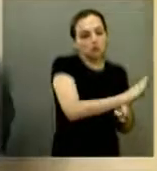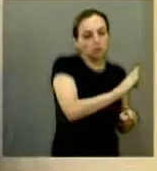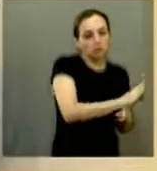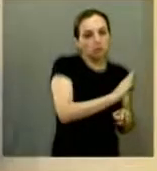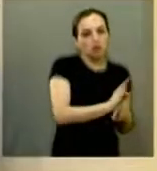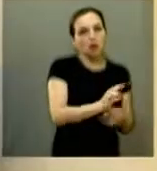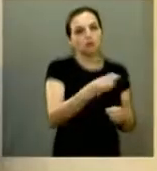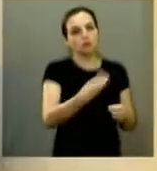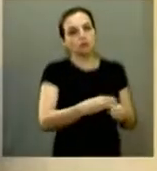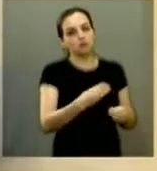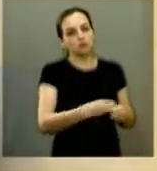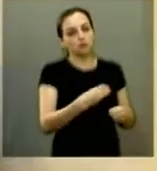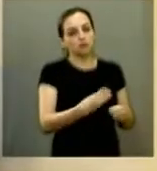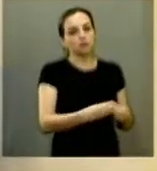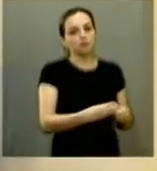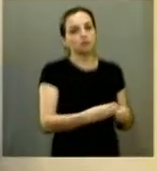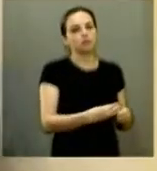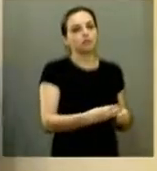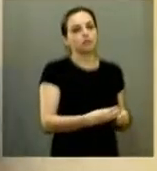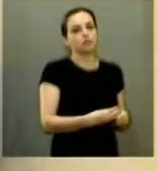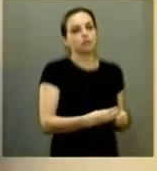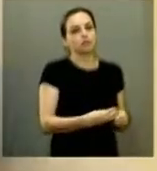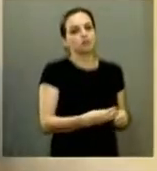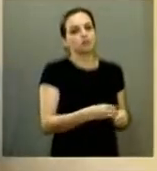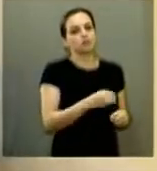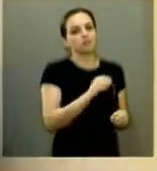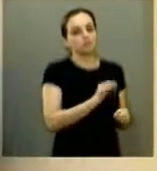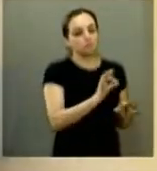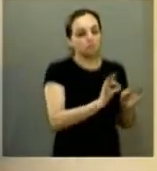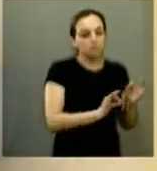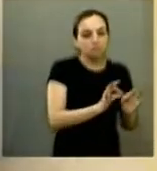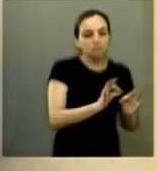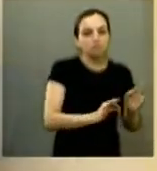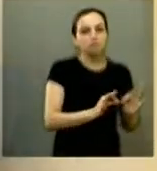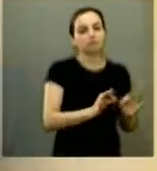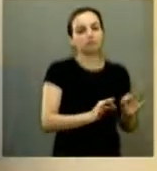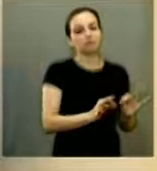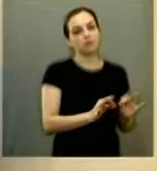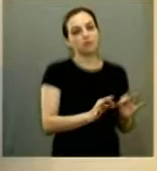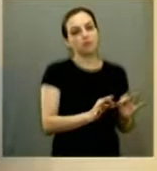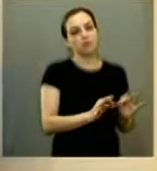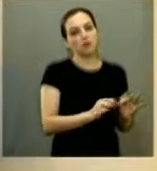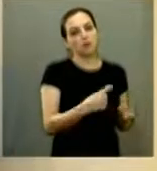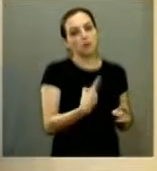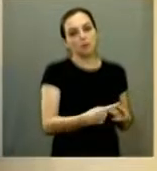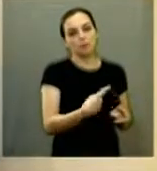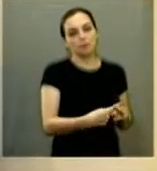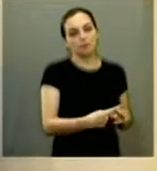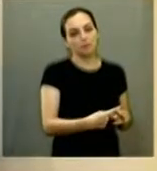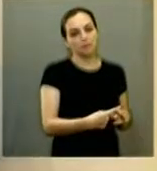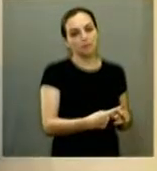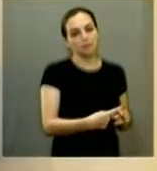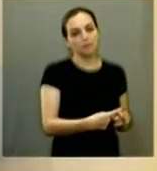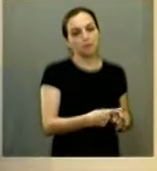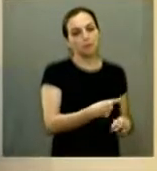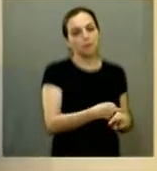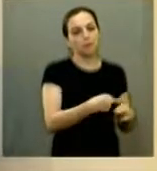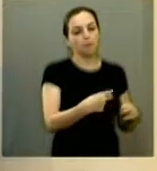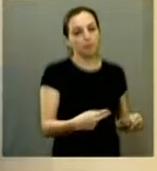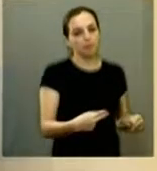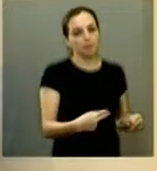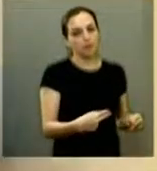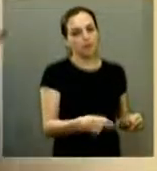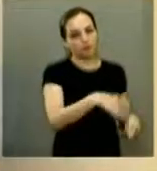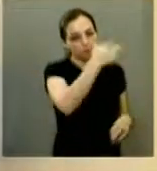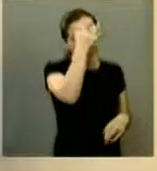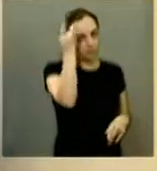aquele ambulatório que está fazendo porque nada mais justo do que essas penalidades que é imposta